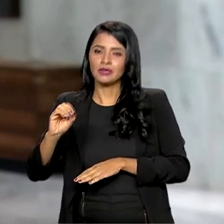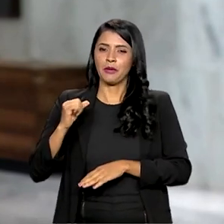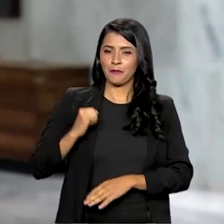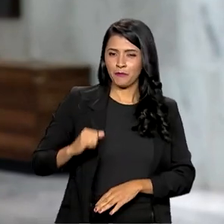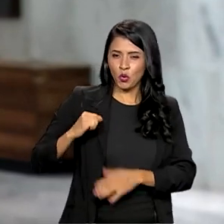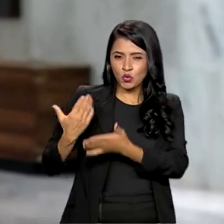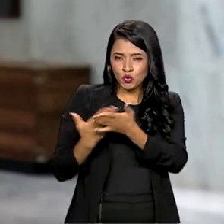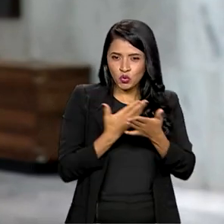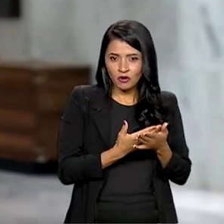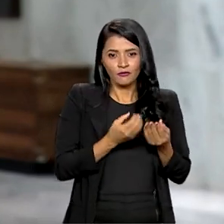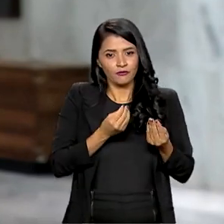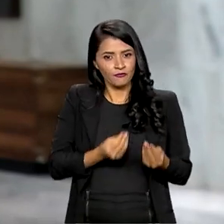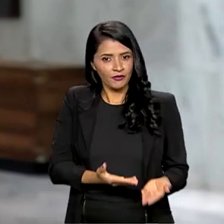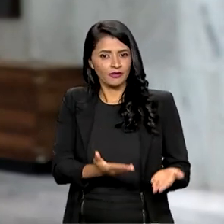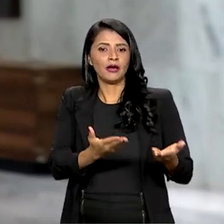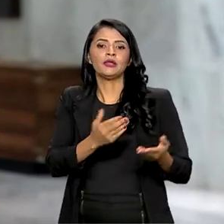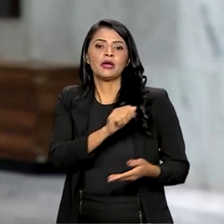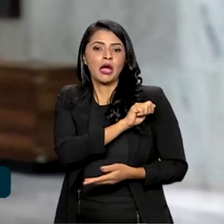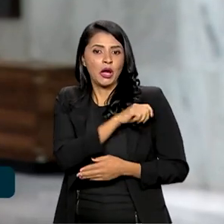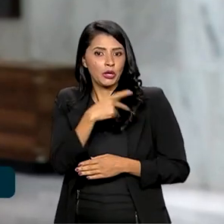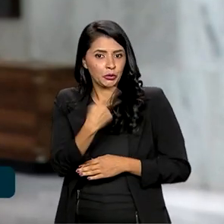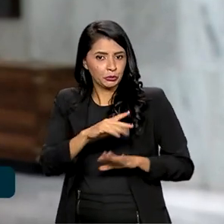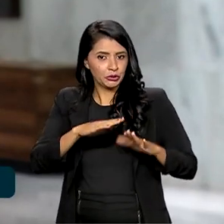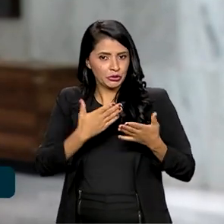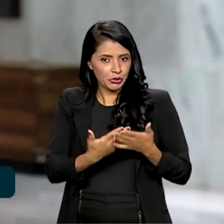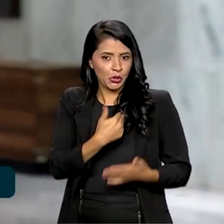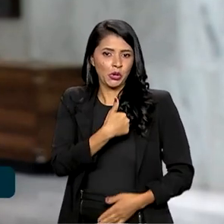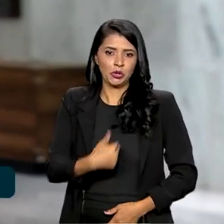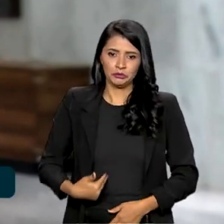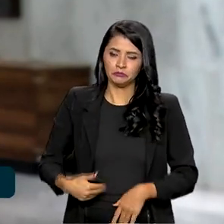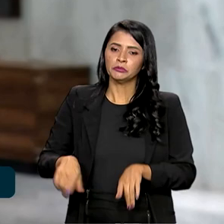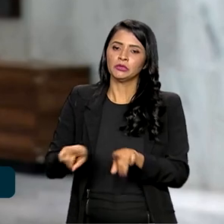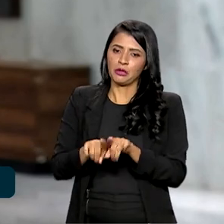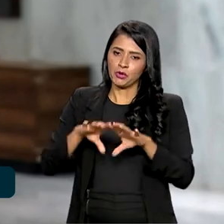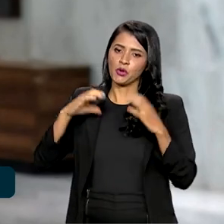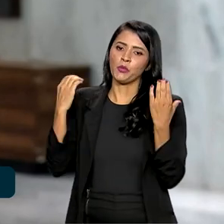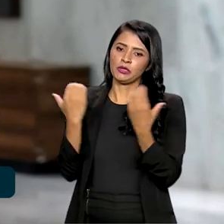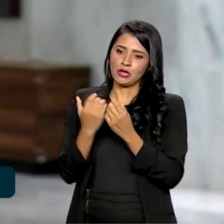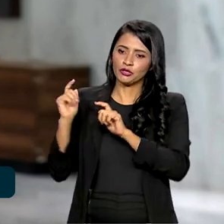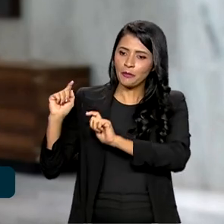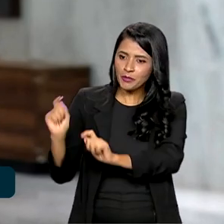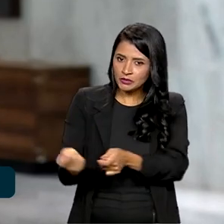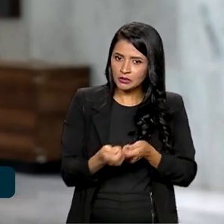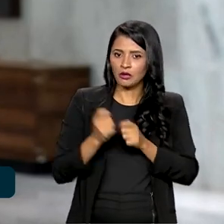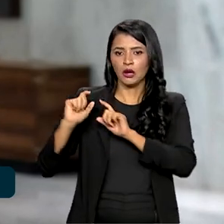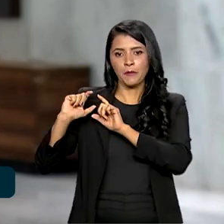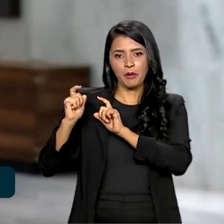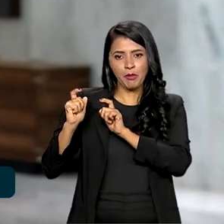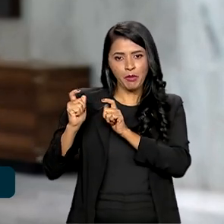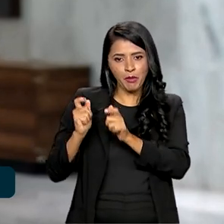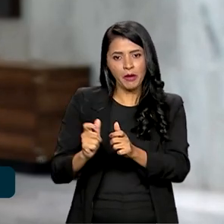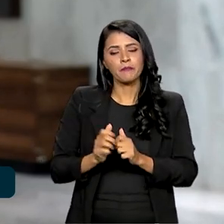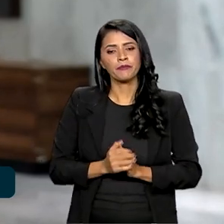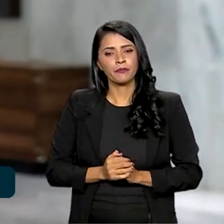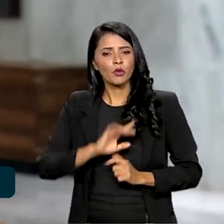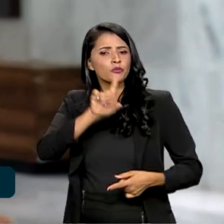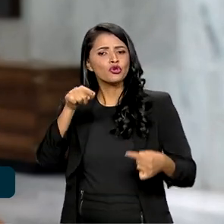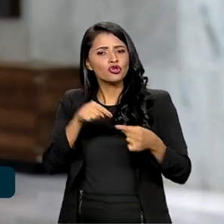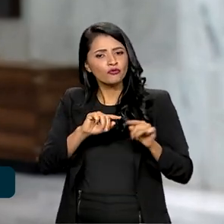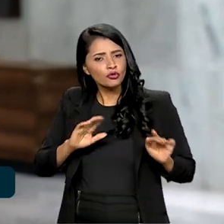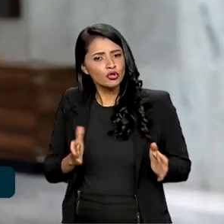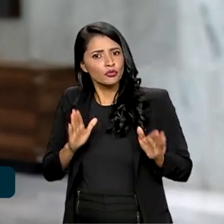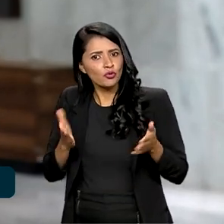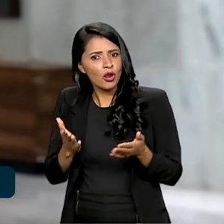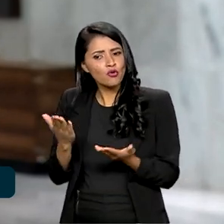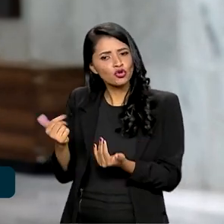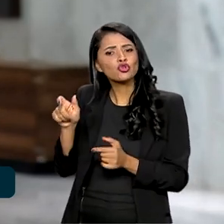serão ofertadas a alunos de escolas públicas e comunidades pesqueiras tradicionais. O objetivo é estimular esses